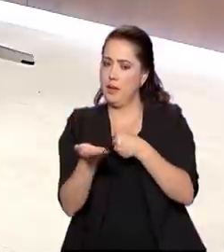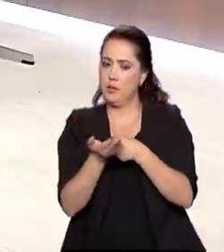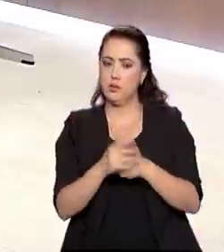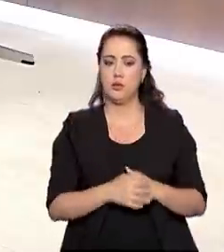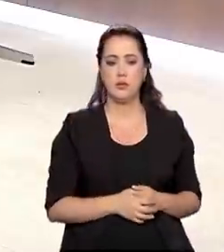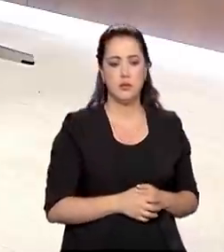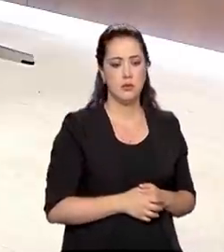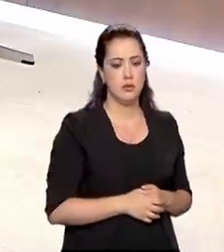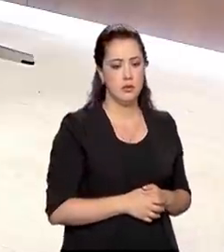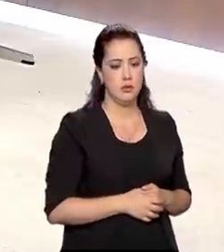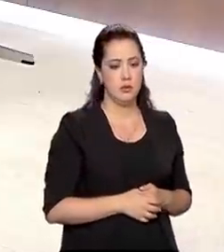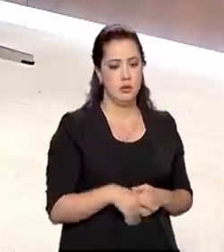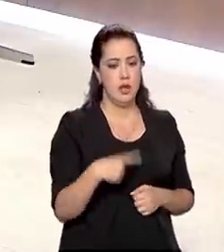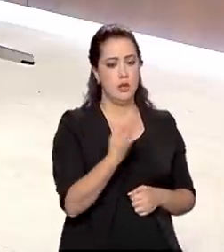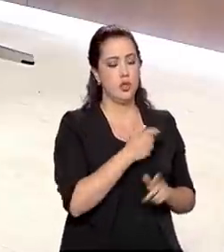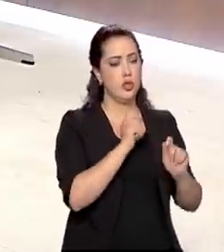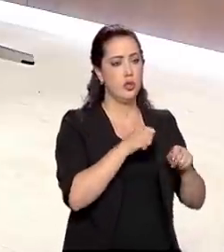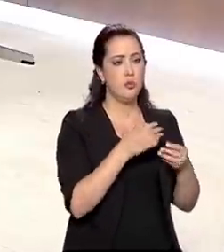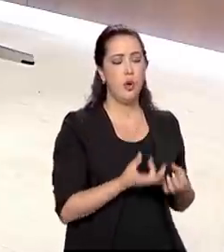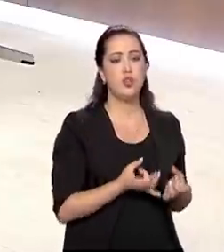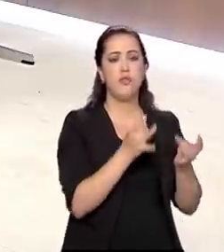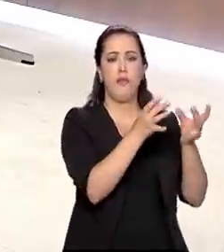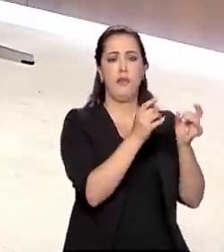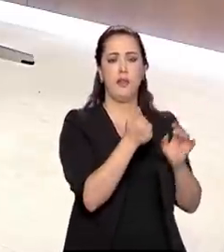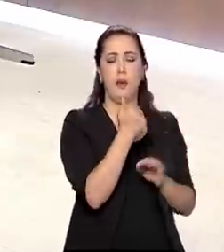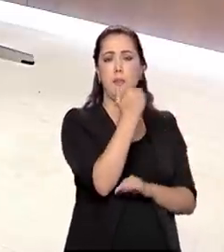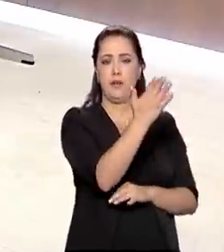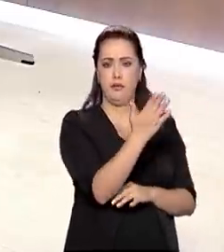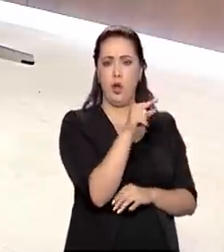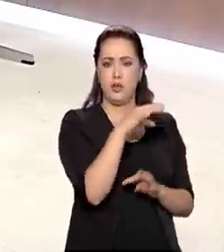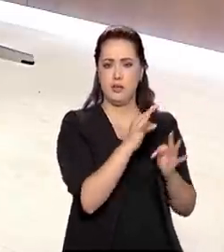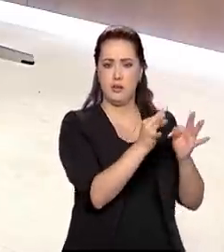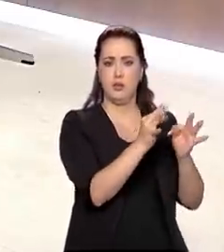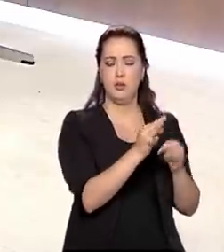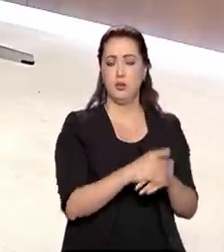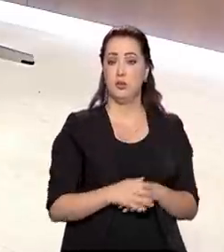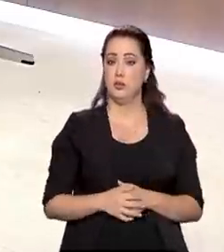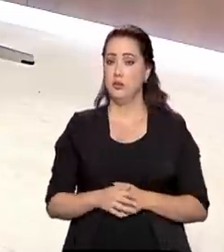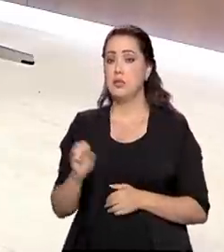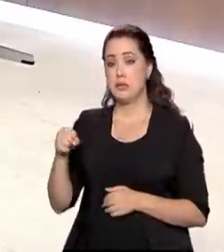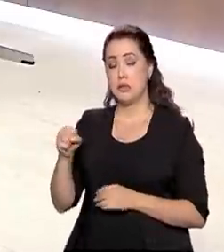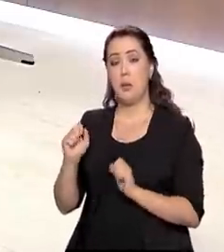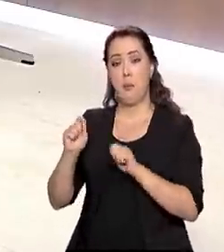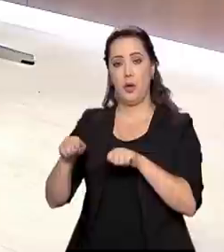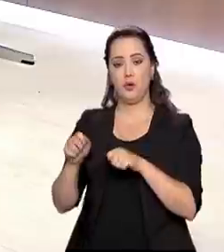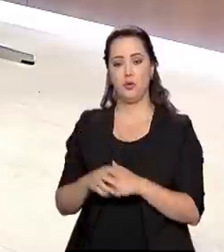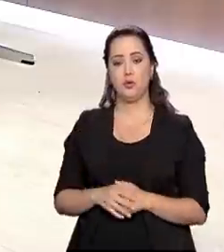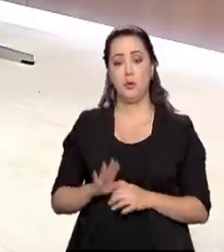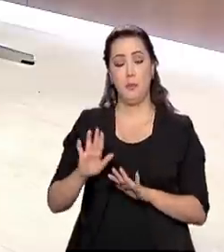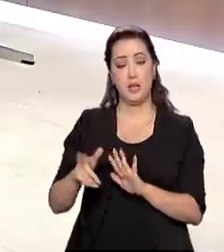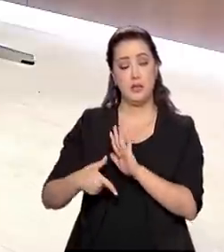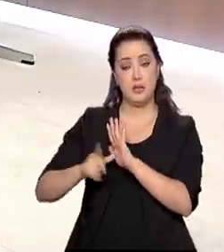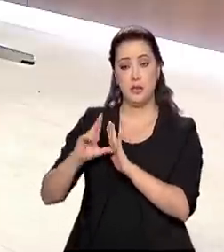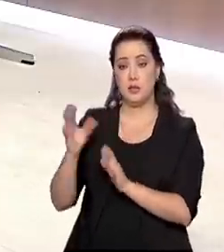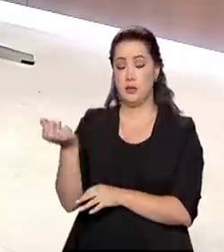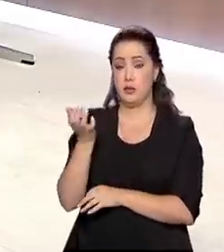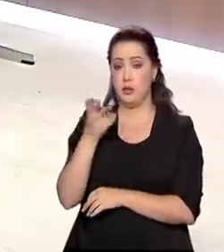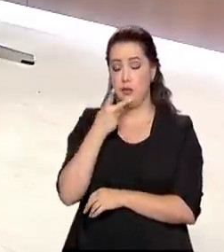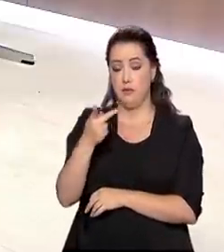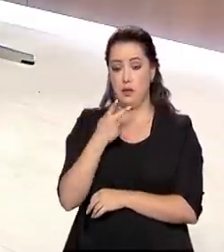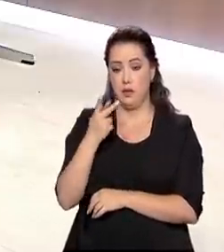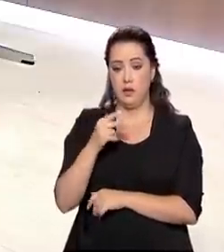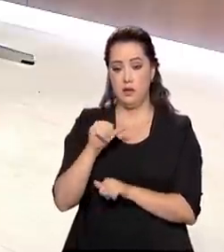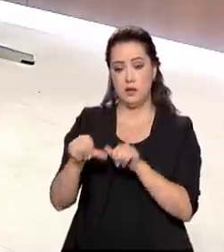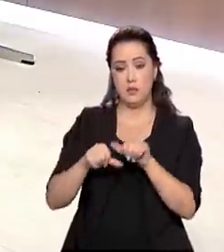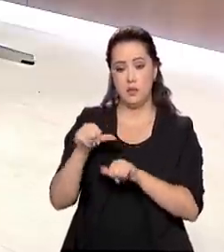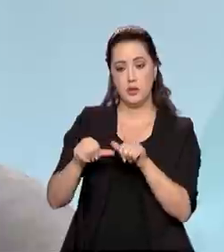pode exportar essa tecnologia a nós? Sim, podemos. Eu vou dar um exemplo, por exemplo, de exportação. Mas antes, eu queria falar desse processo